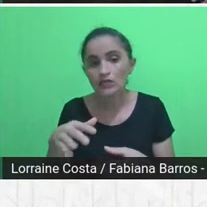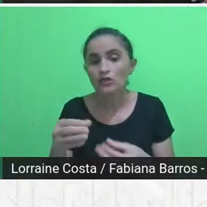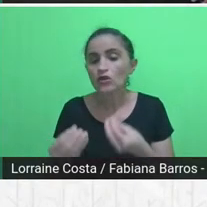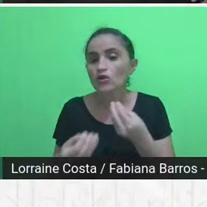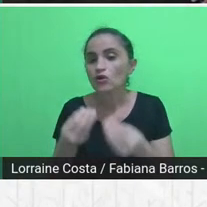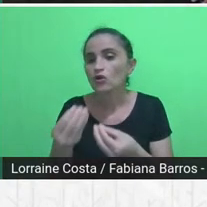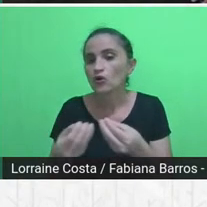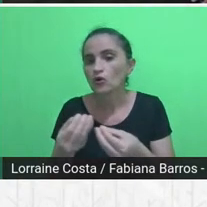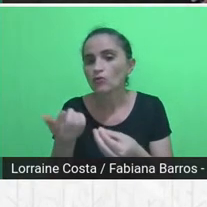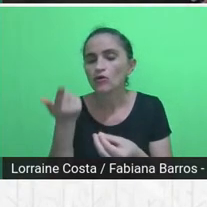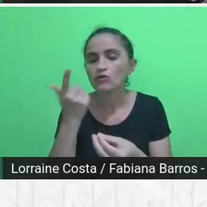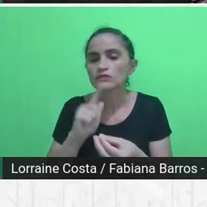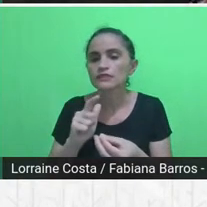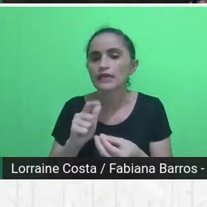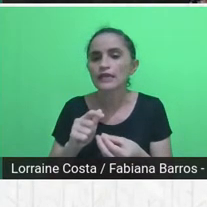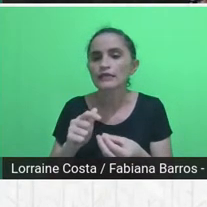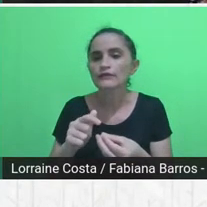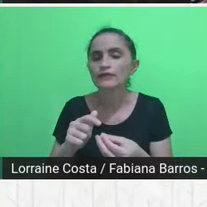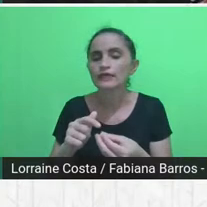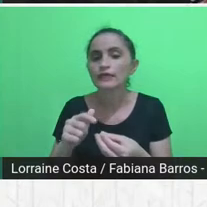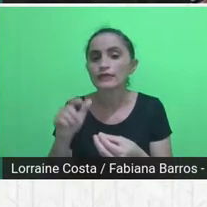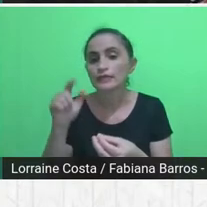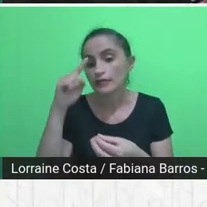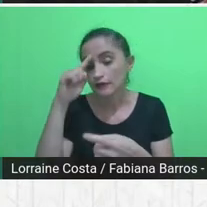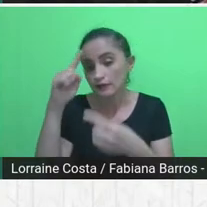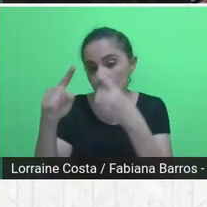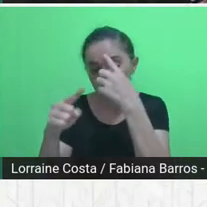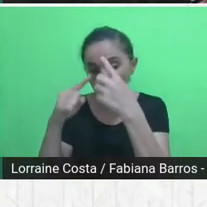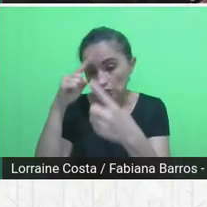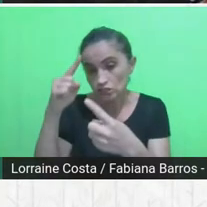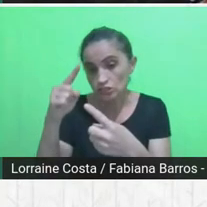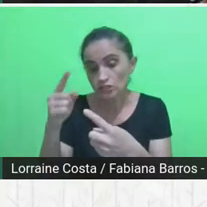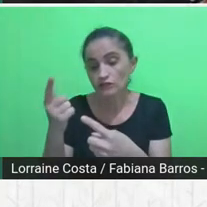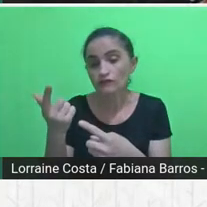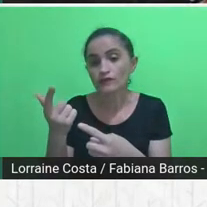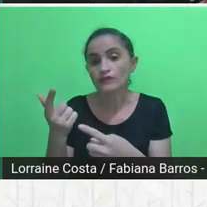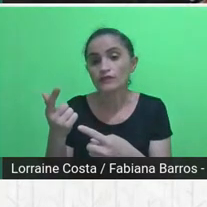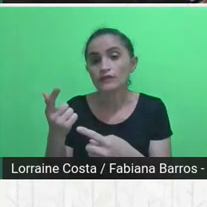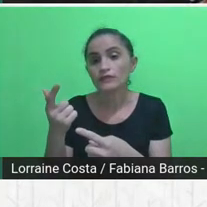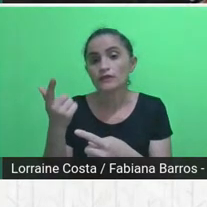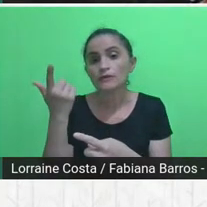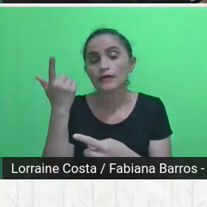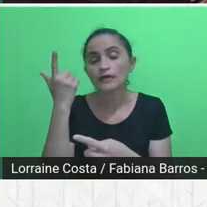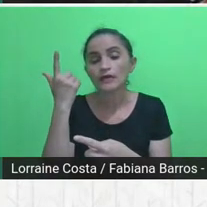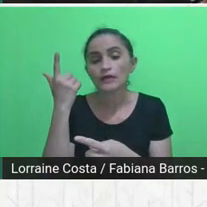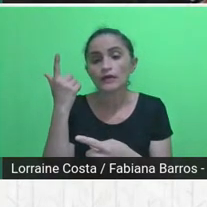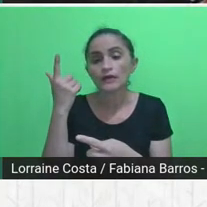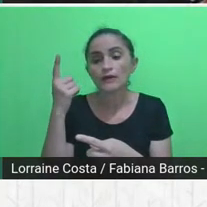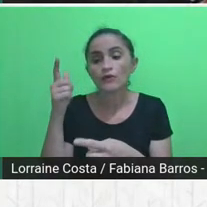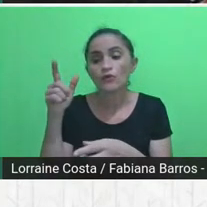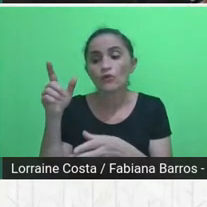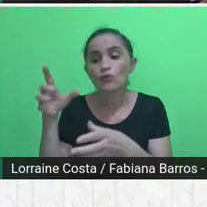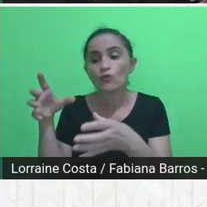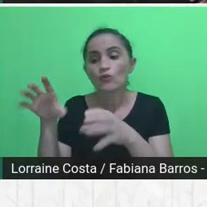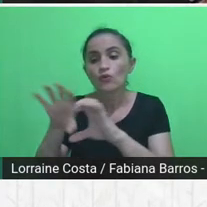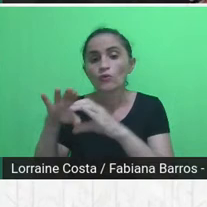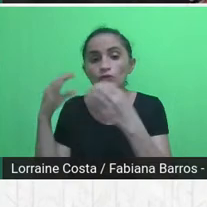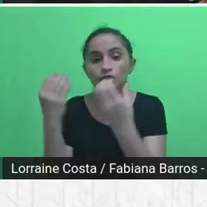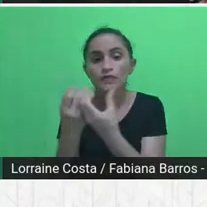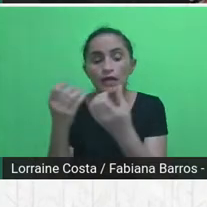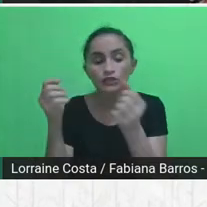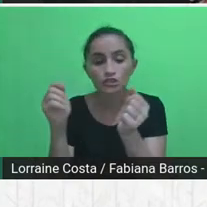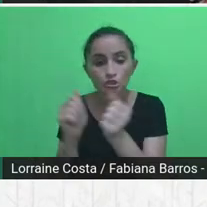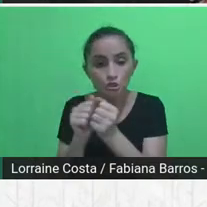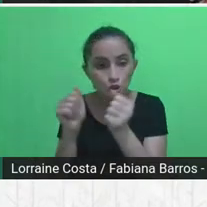que possa, de certa forma, contribuir no engajamento da população. Então, além